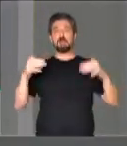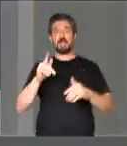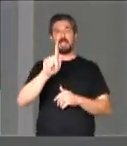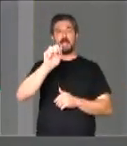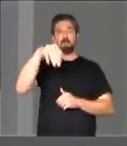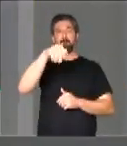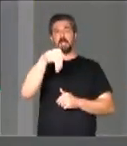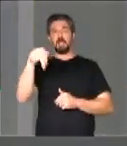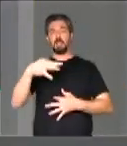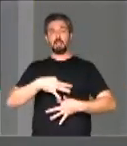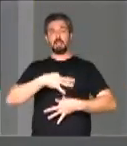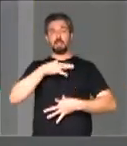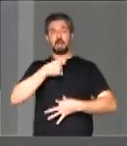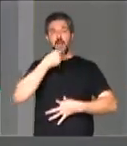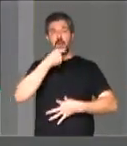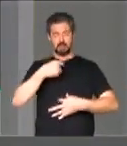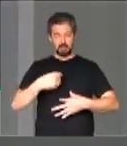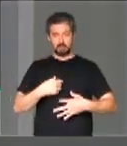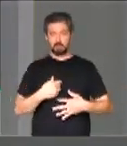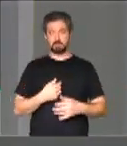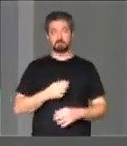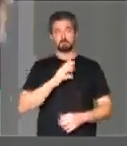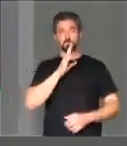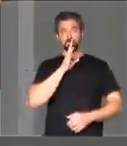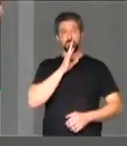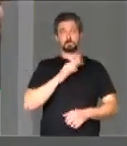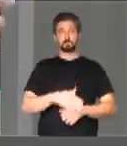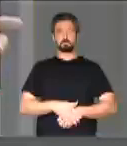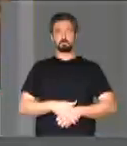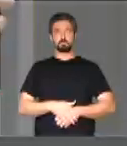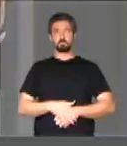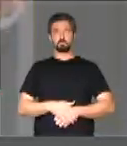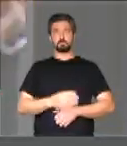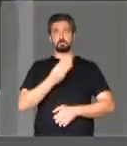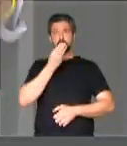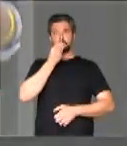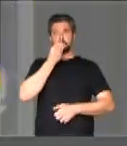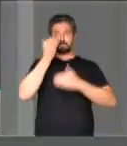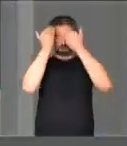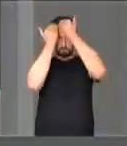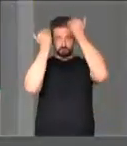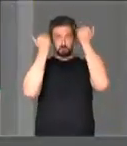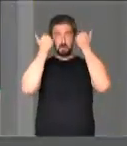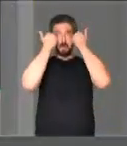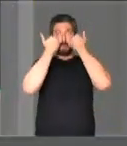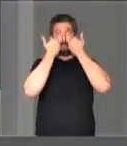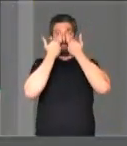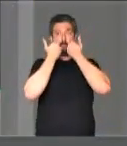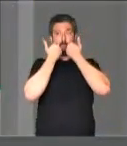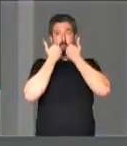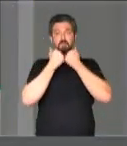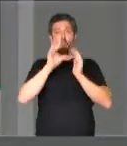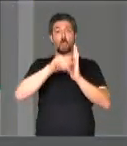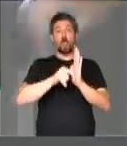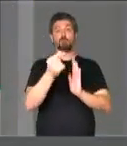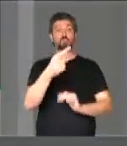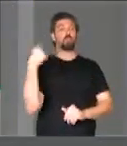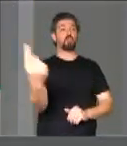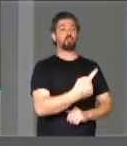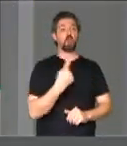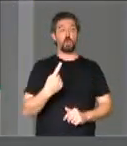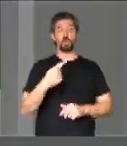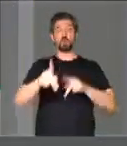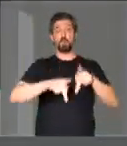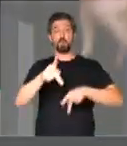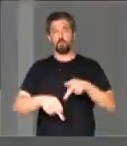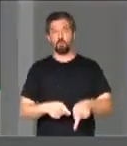Dolce Cabana, gravata inglesa, calado, mudo, cabelinho aparado, barba feita, que rouba o meu, seu, nosso dinheiro,